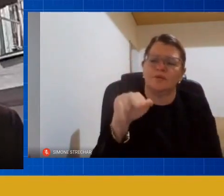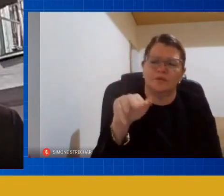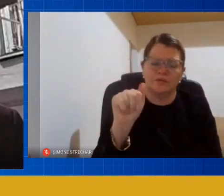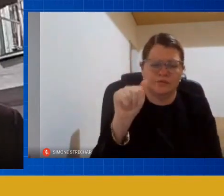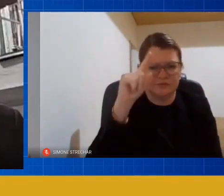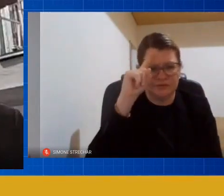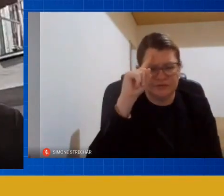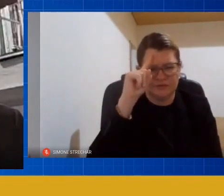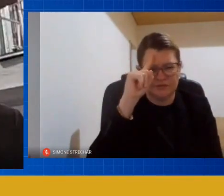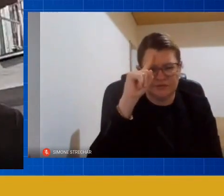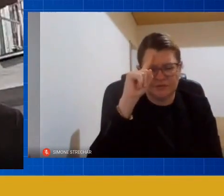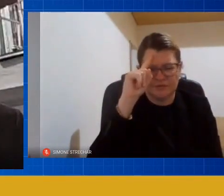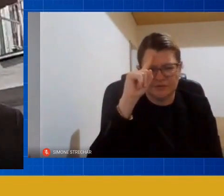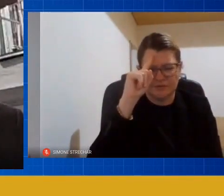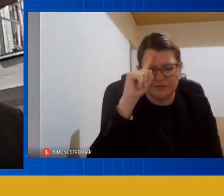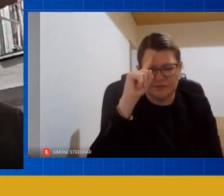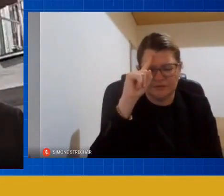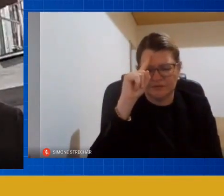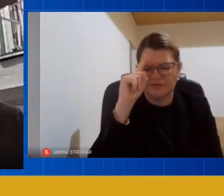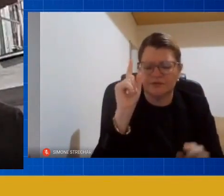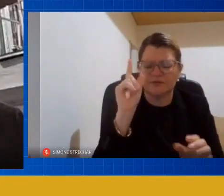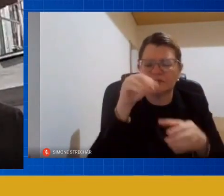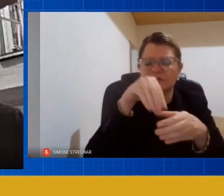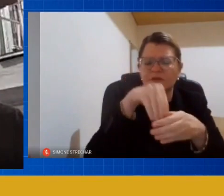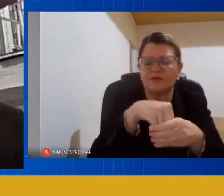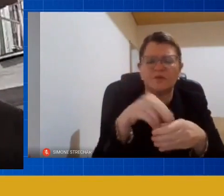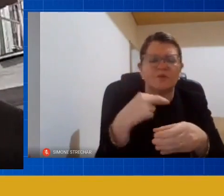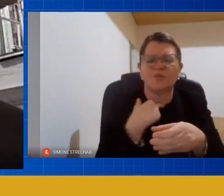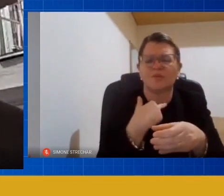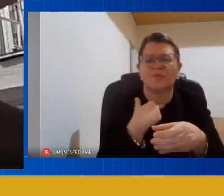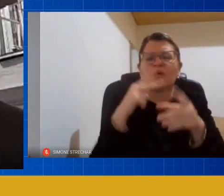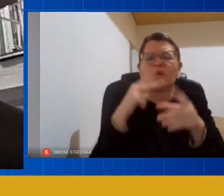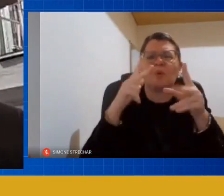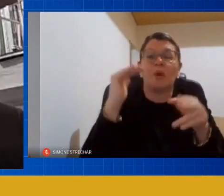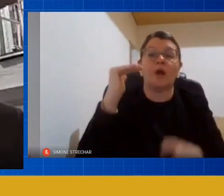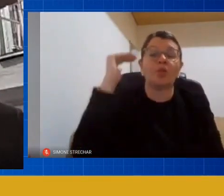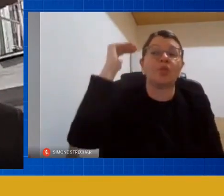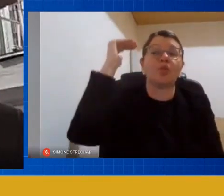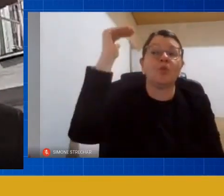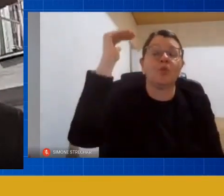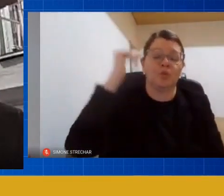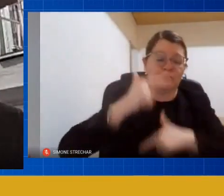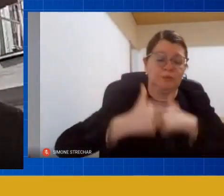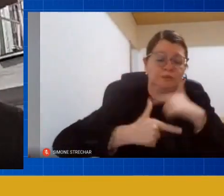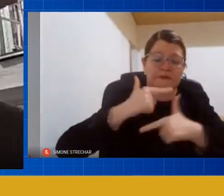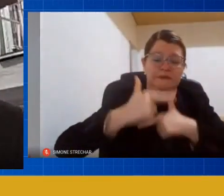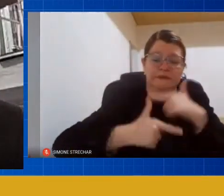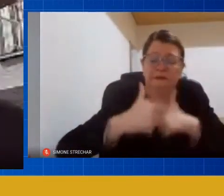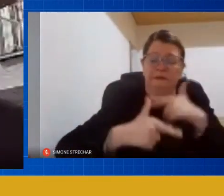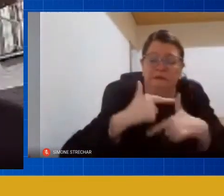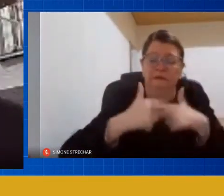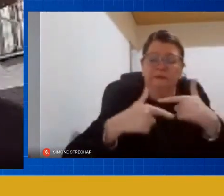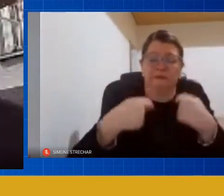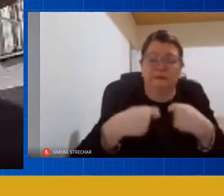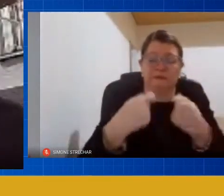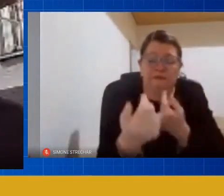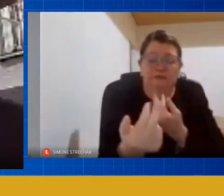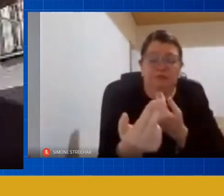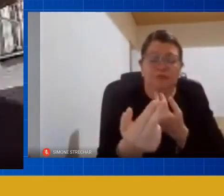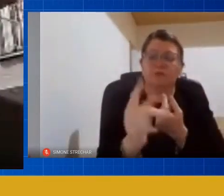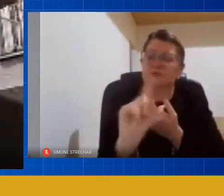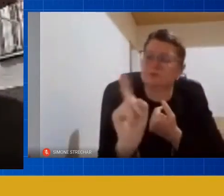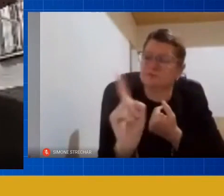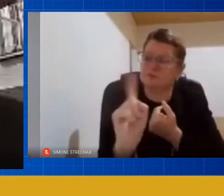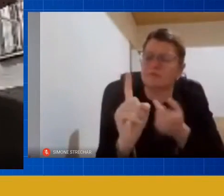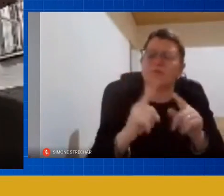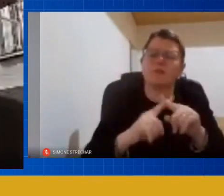perspectiva do olhar do adulto que não seja um ambiente onde o adulto trabalha mas sim seja tudo em conformidade